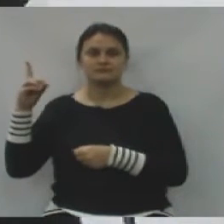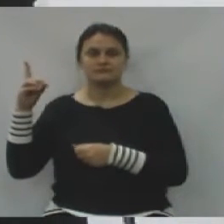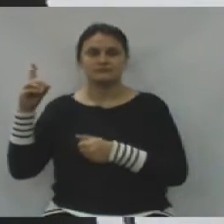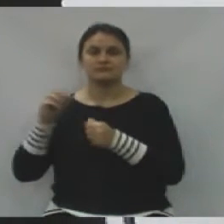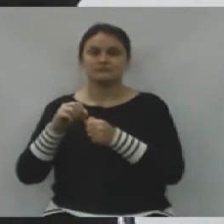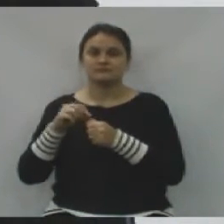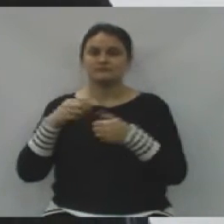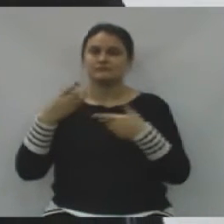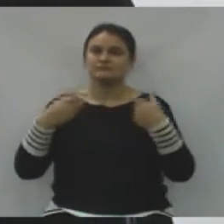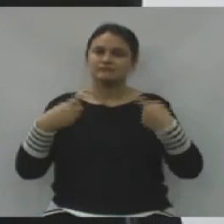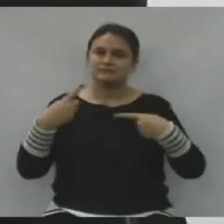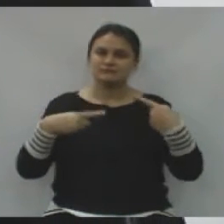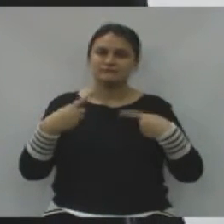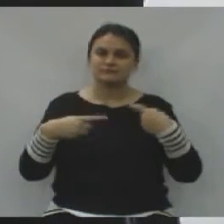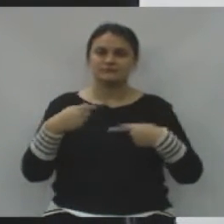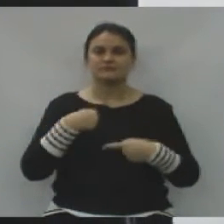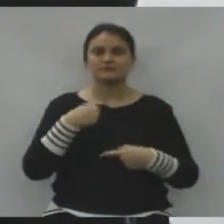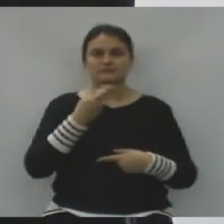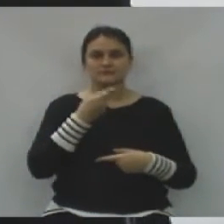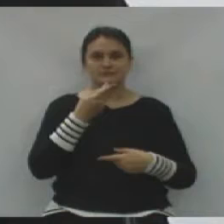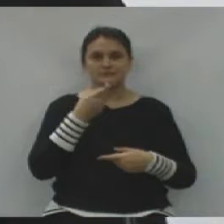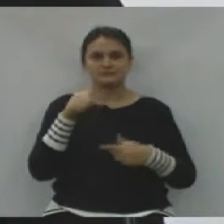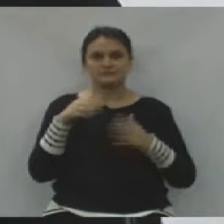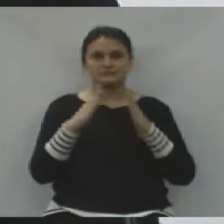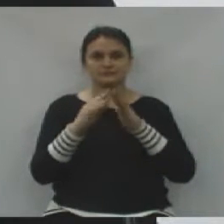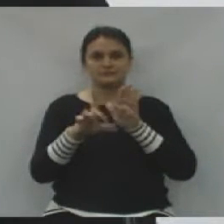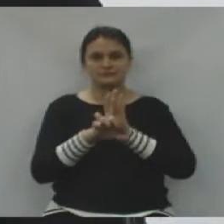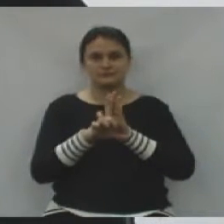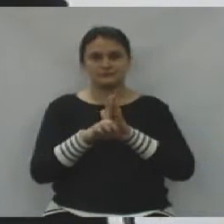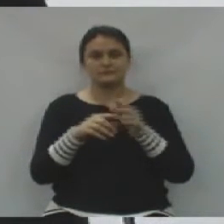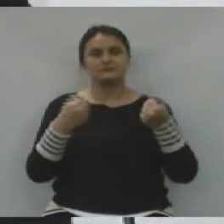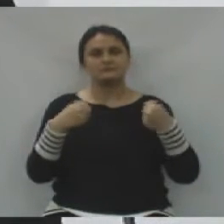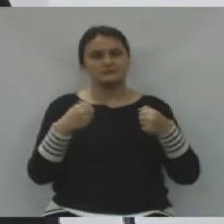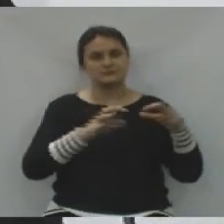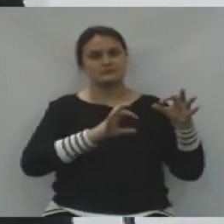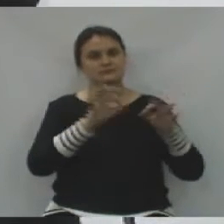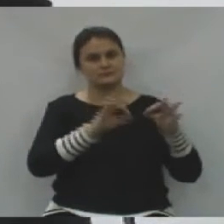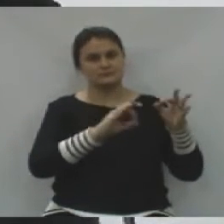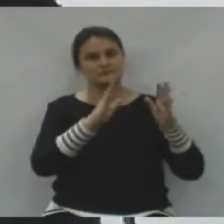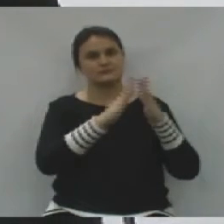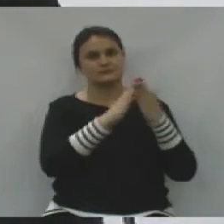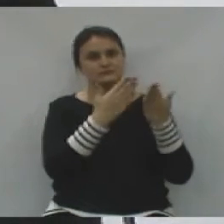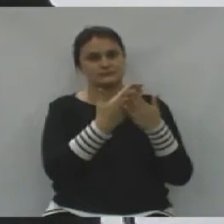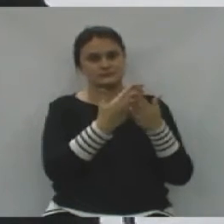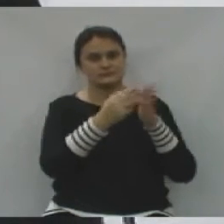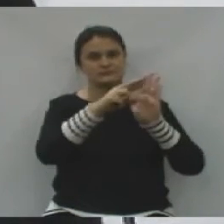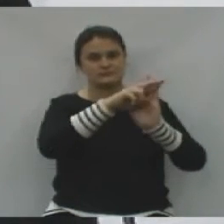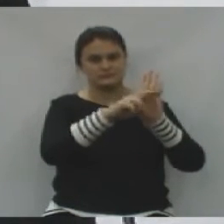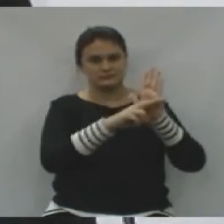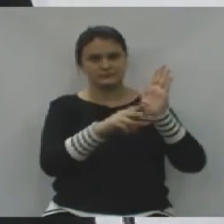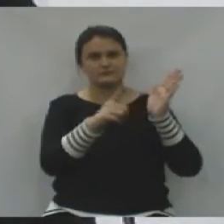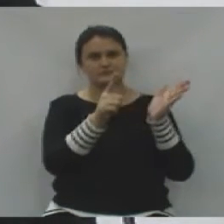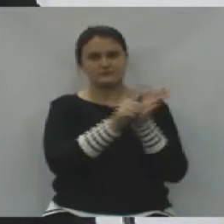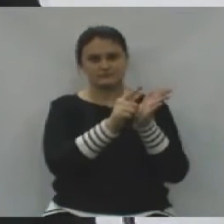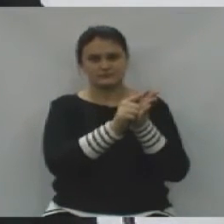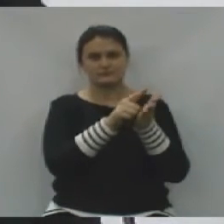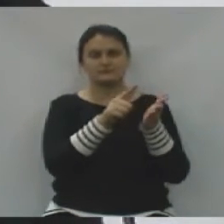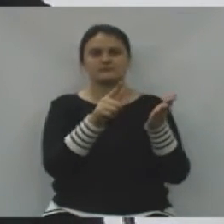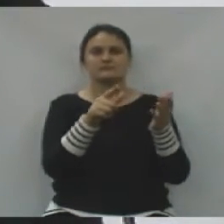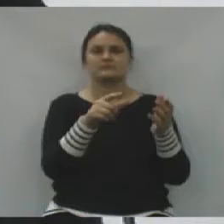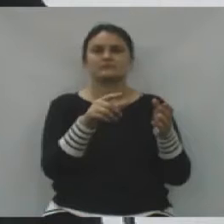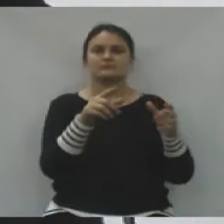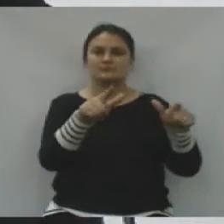tratar exatamente o que eu levantei nessa Casa de Leis, de habilitar as nossas escolas municipais e estaduais,